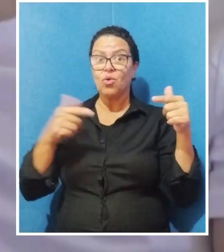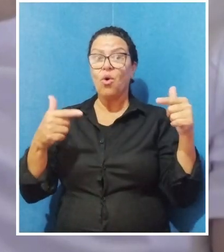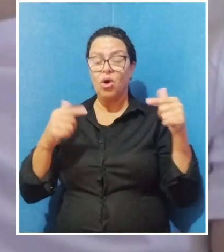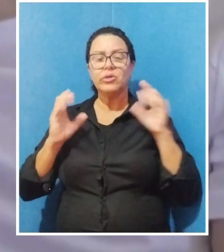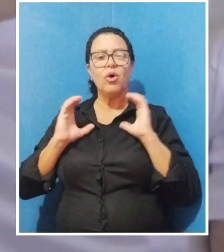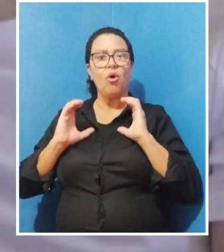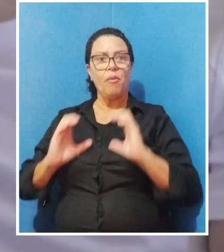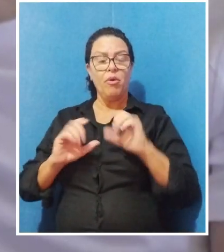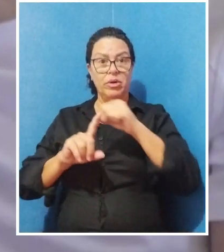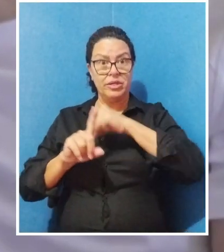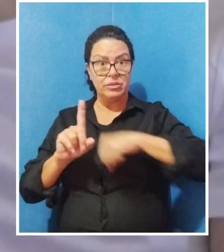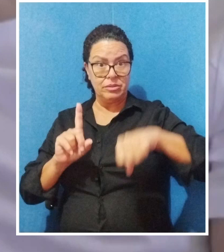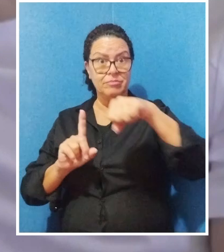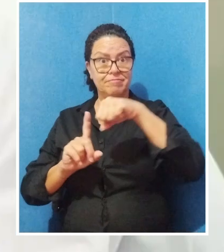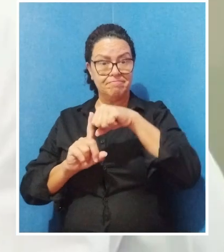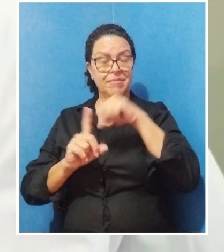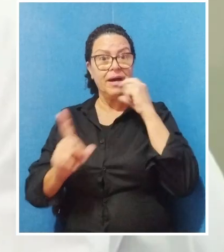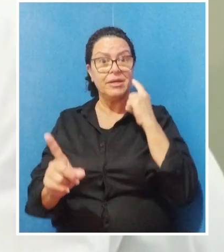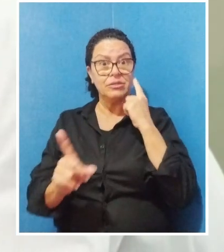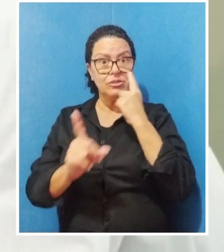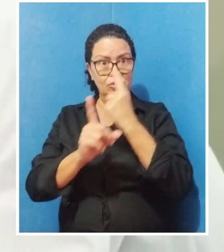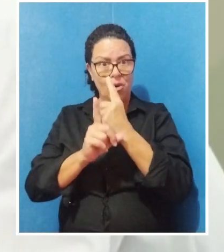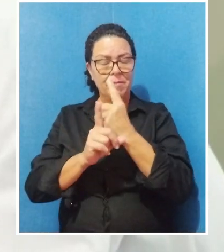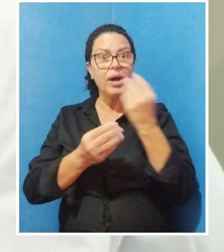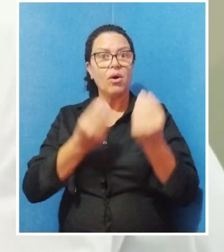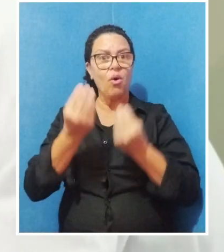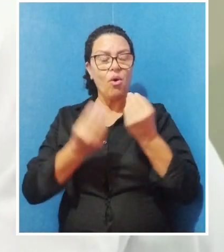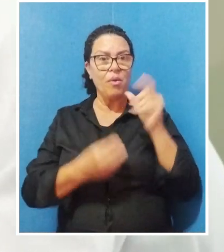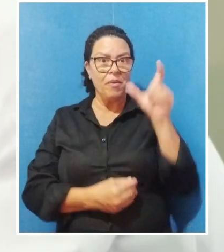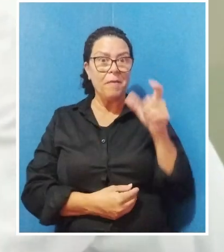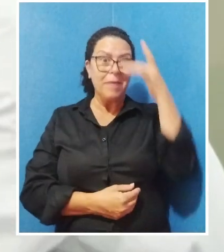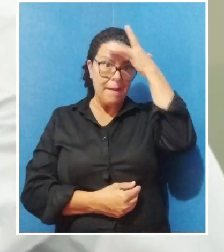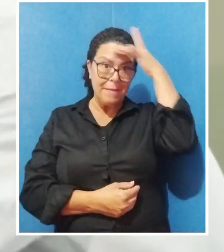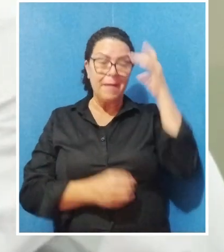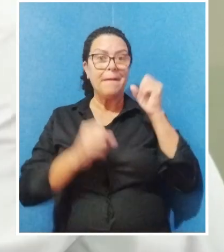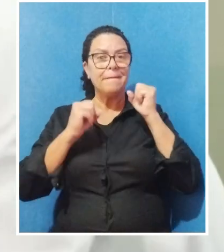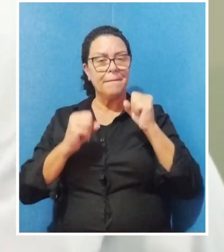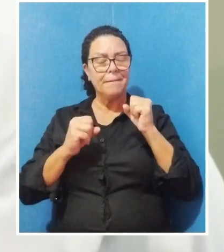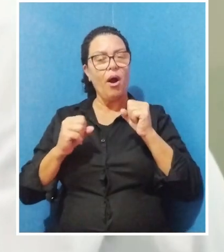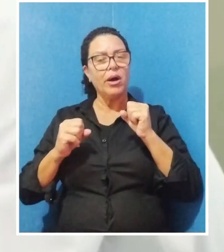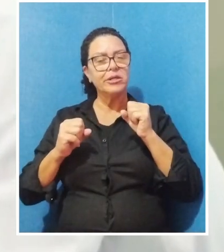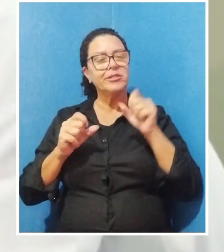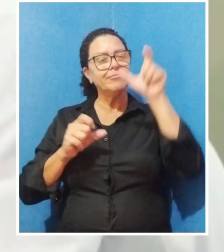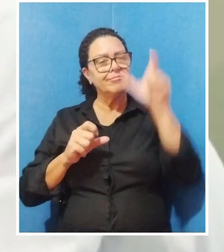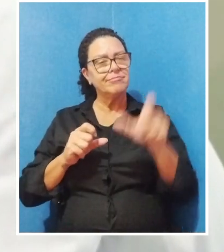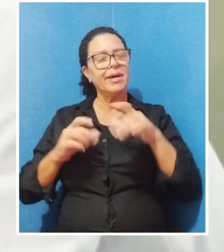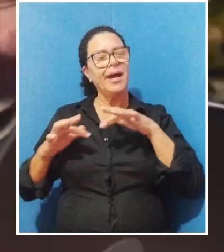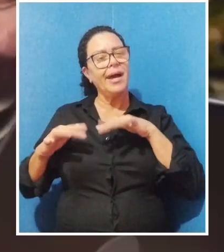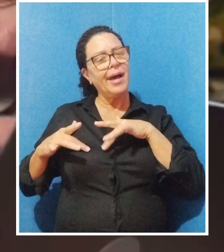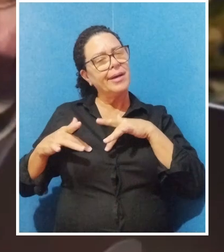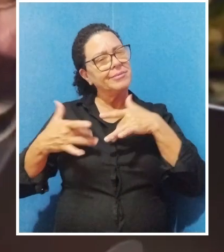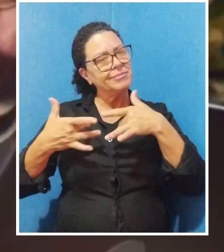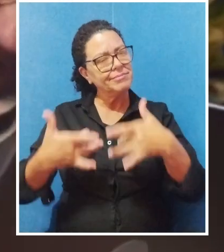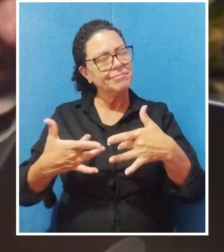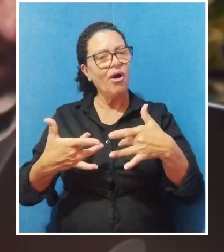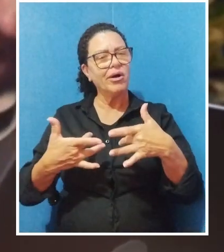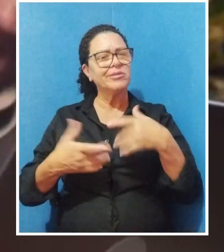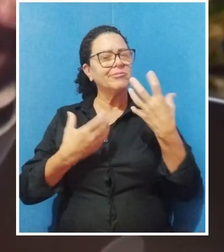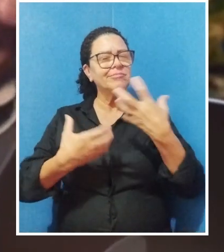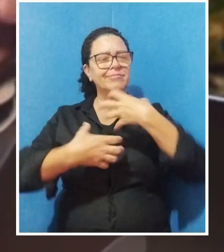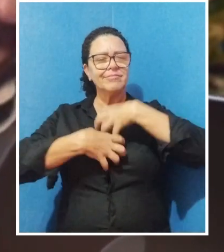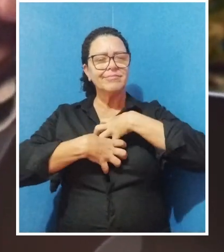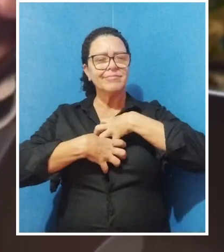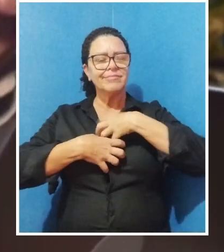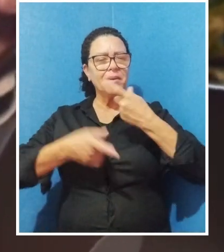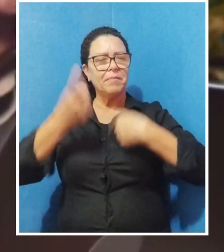outros comportamentos sociais, a descoberta de como uma pessoa pode ser considerada humilde e que efeito